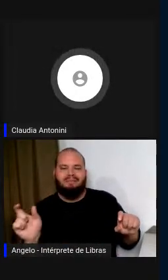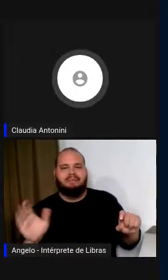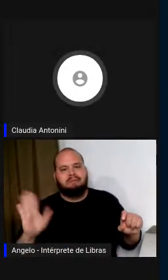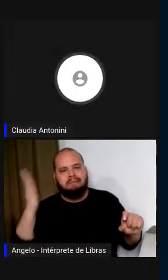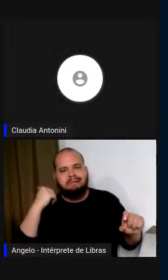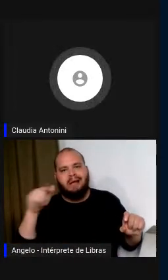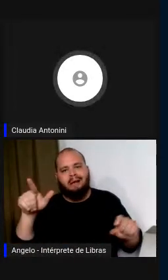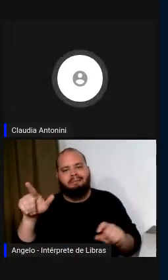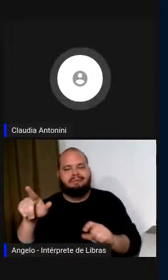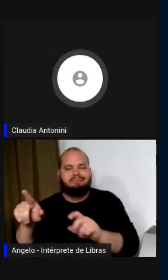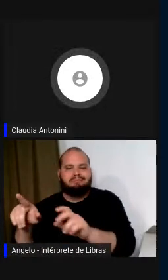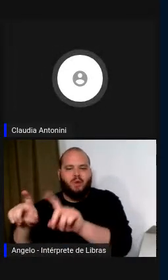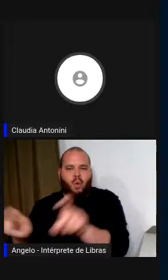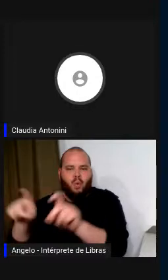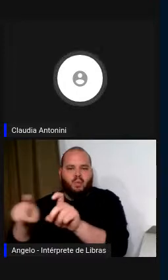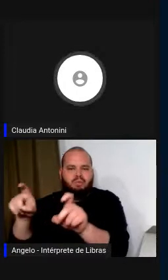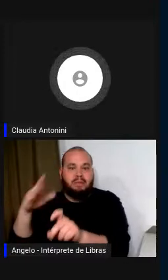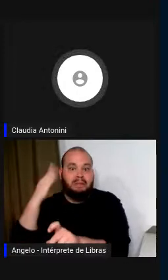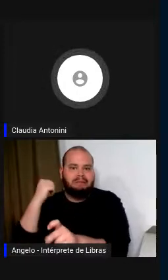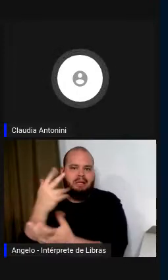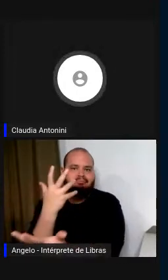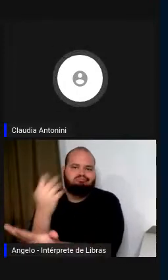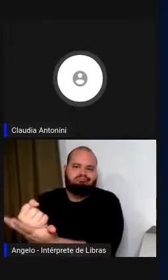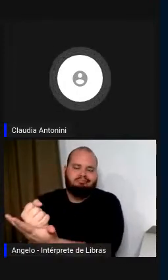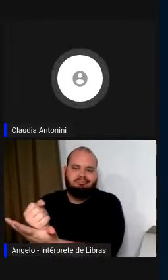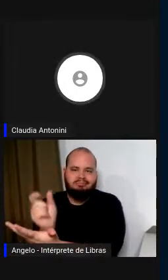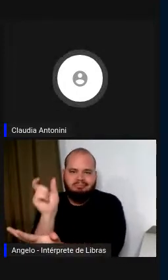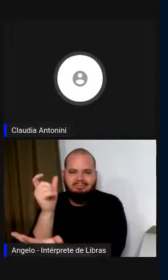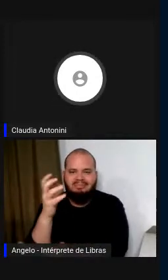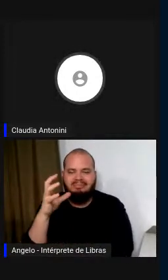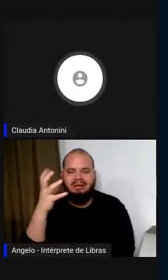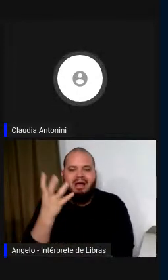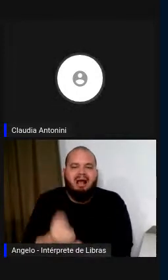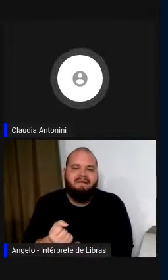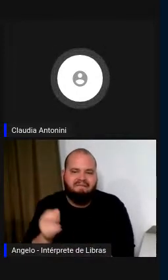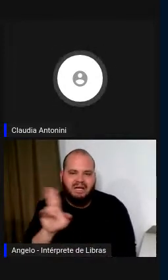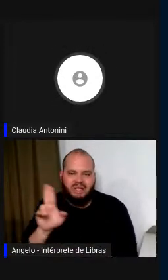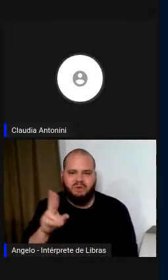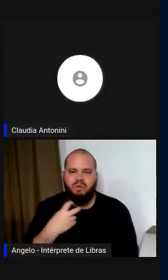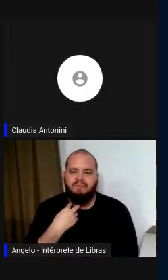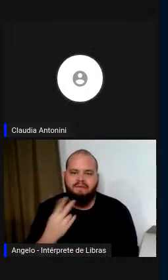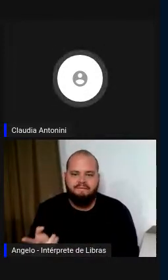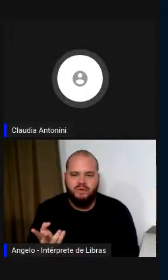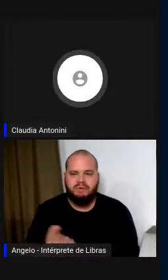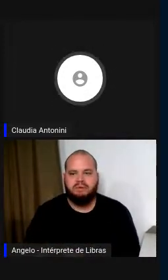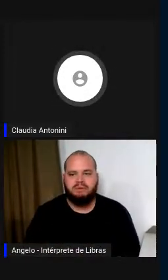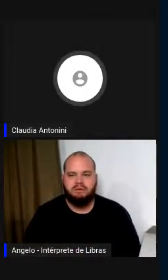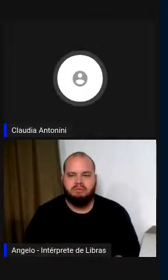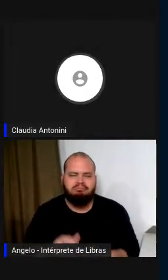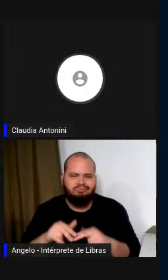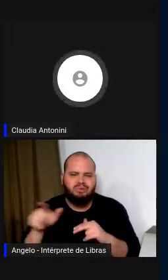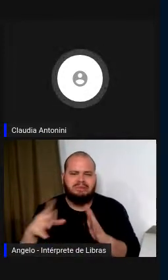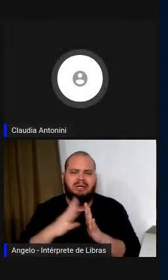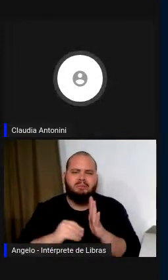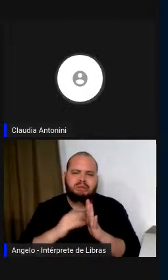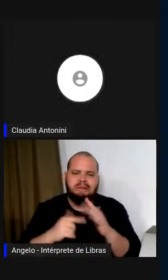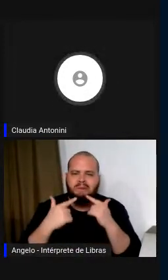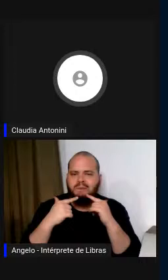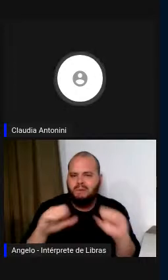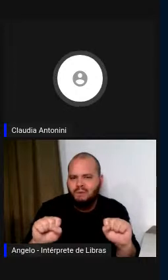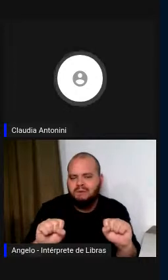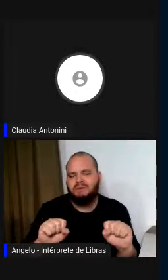máquina, estes são, estes modelos linguísticos que são a base da inteligência artificial